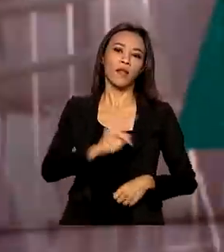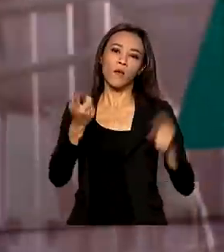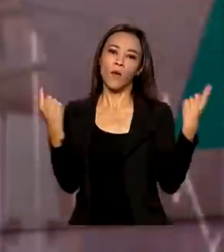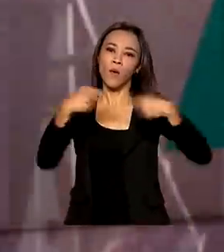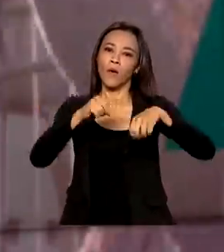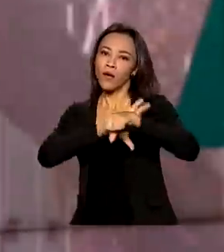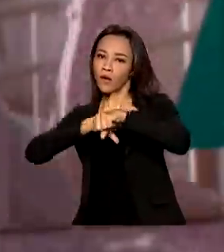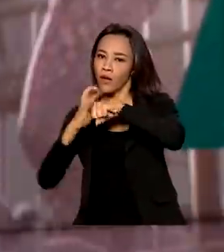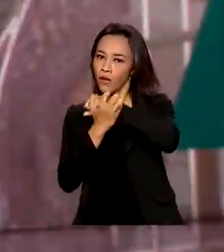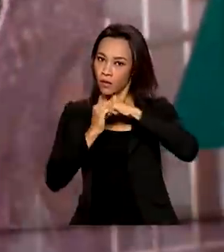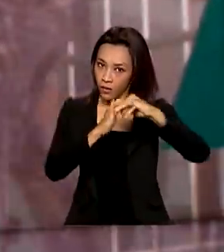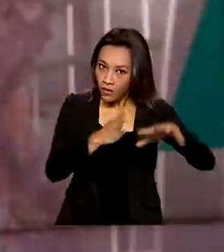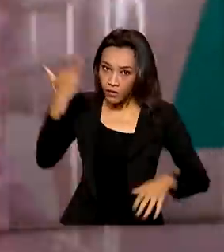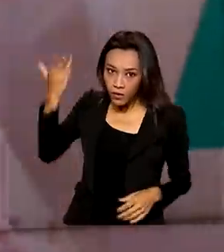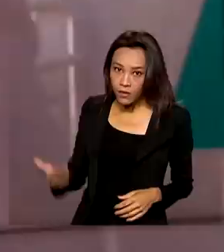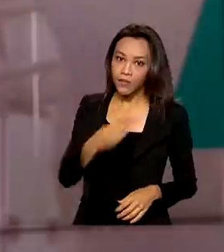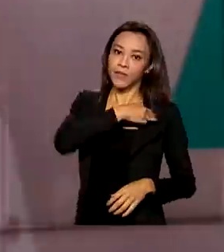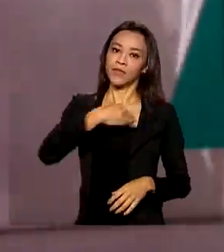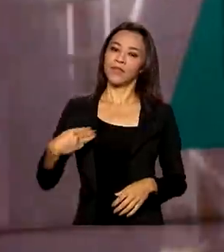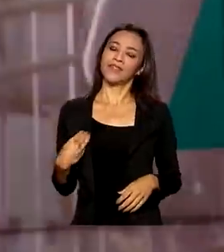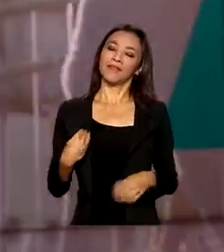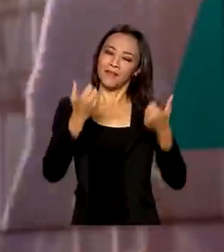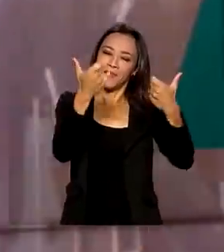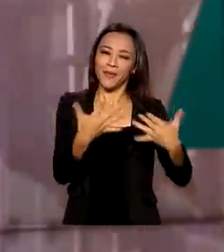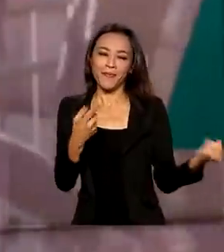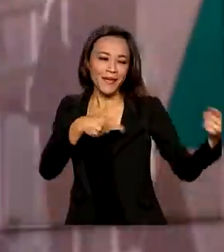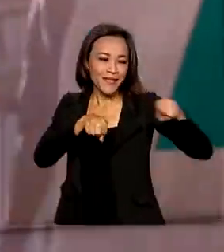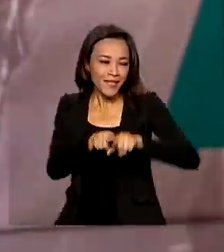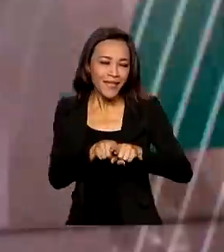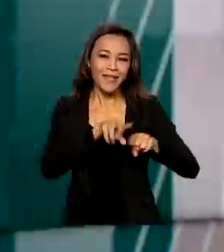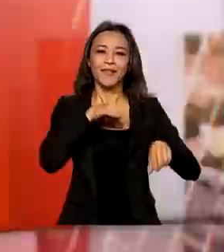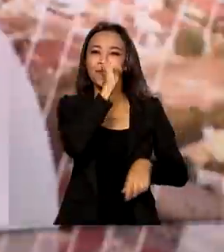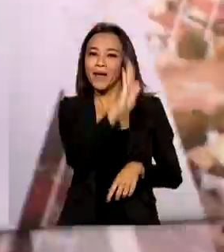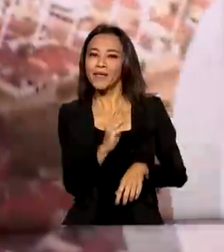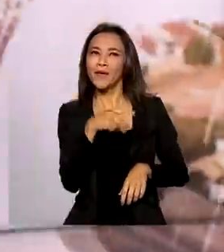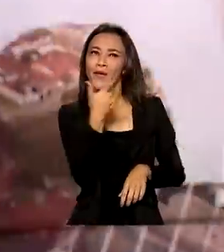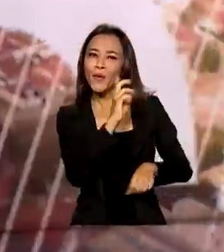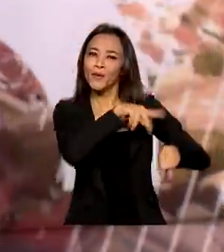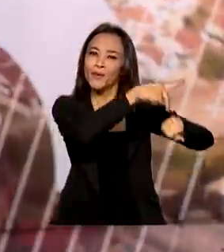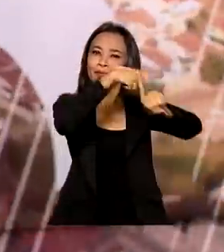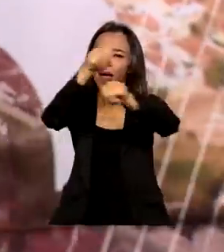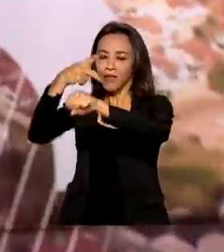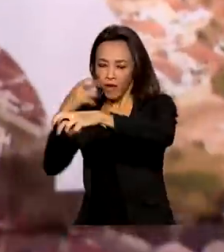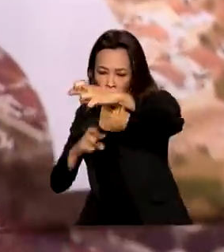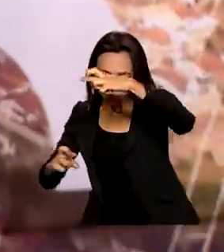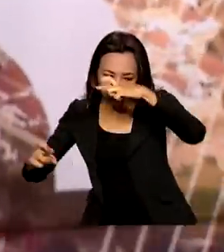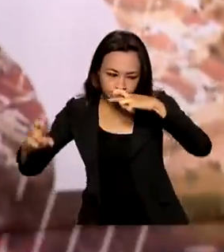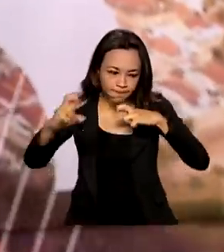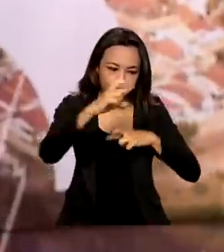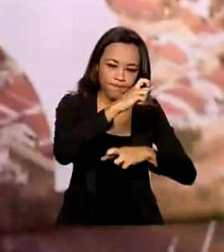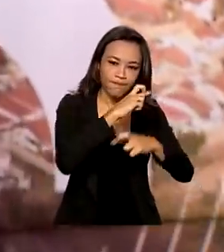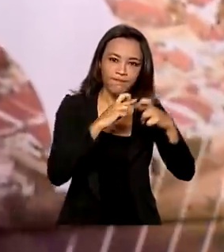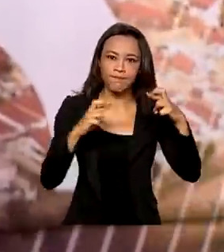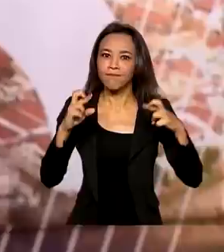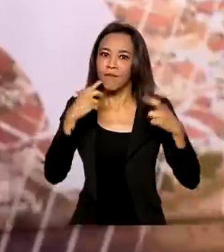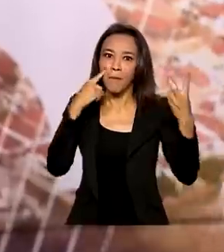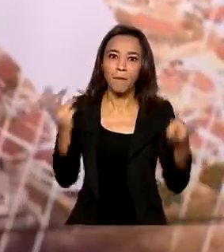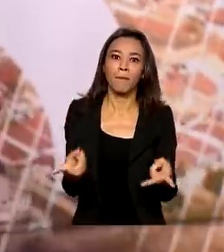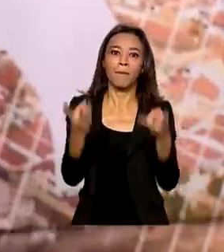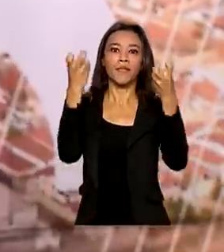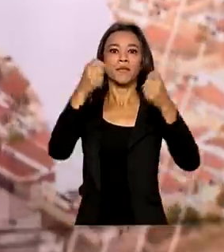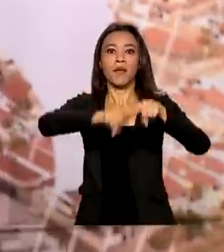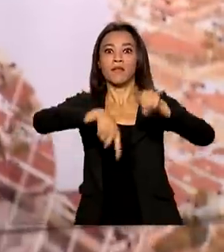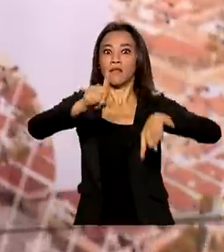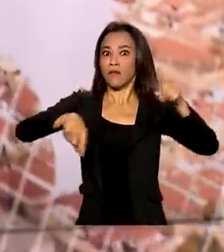pandemia. Queiroga destacou a parceria entre o Brasil e outros países no monitoramento e na identificação genômica